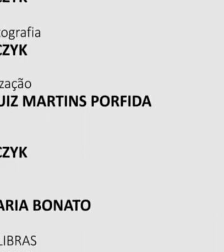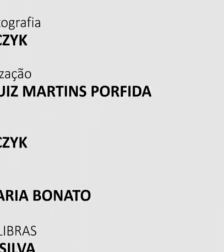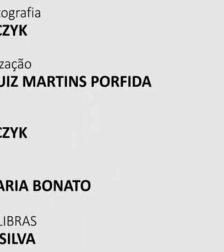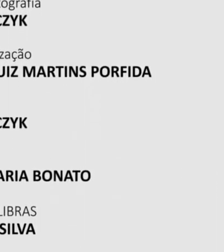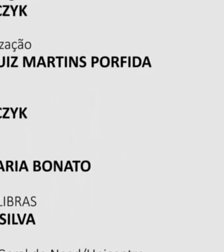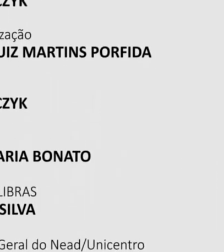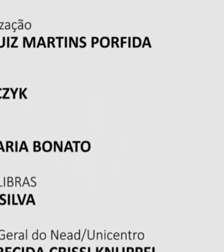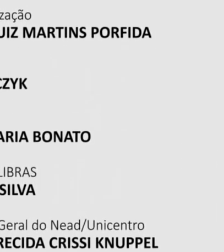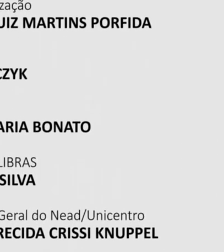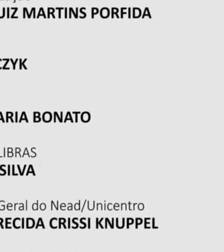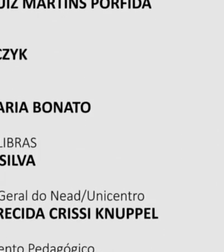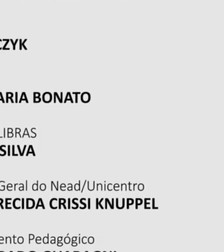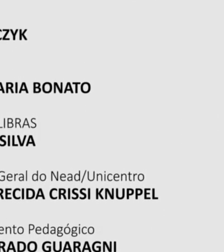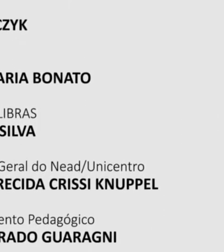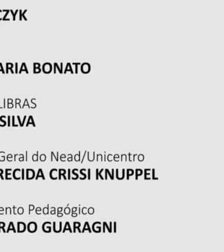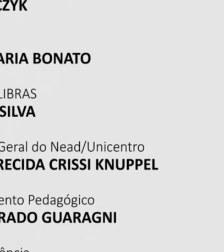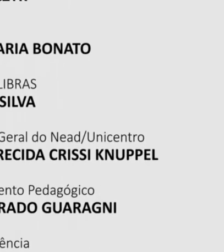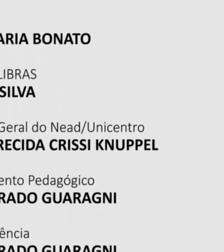Tchau!